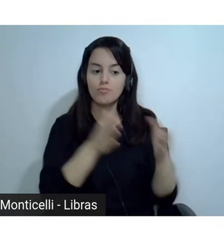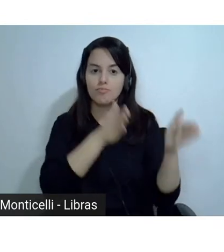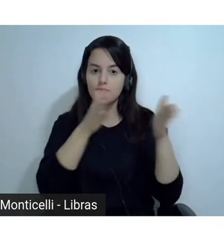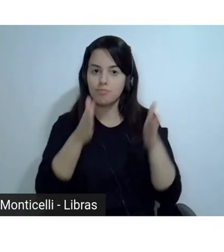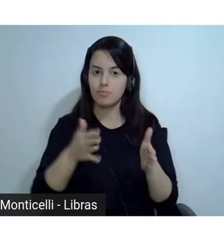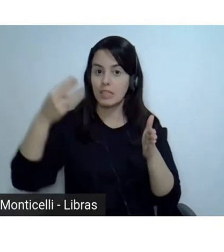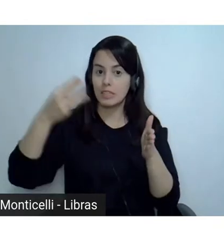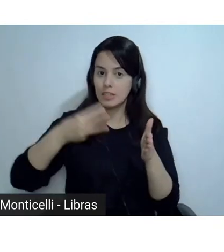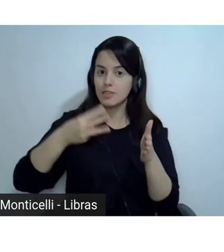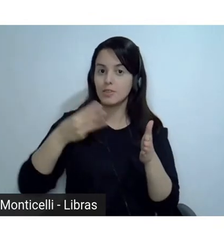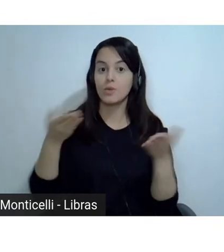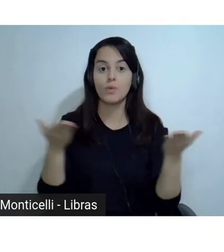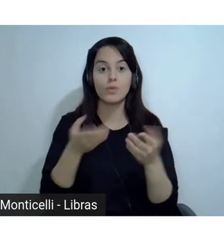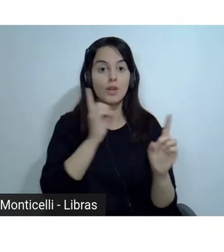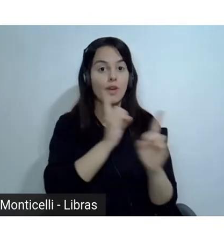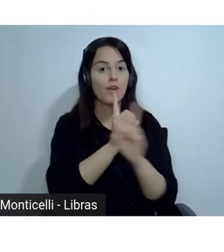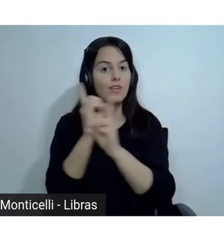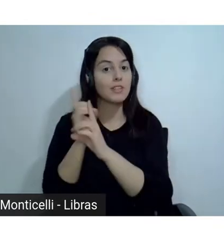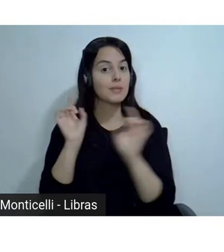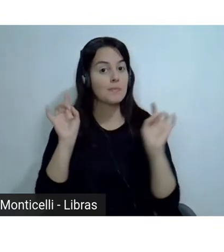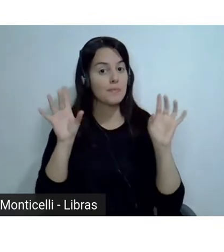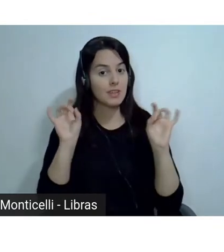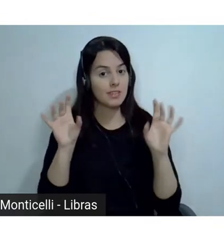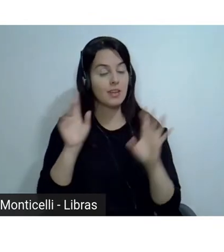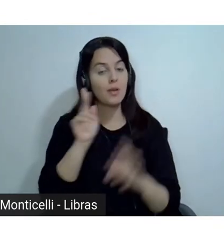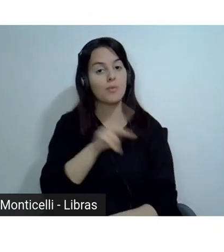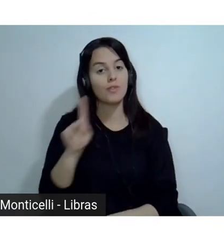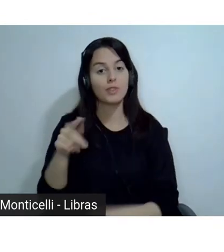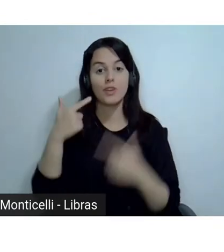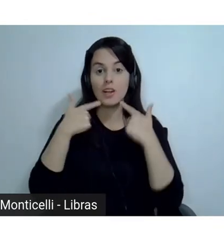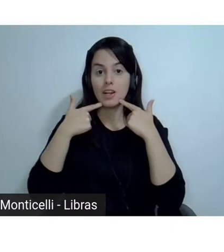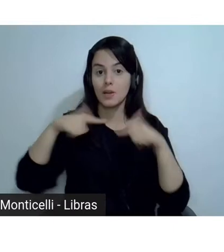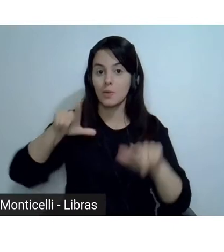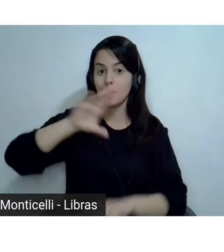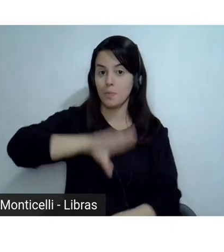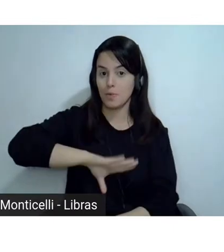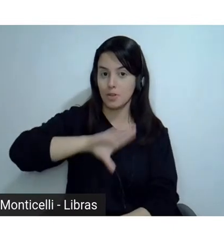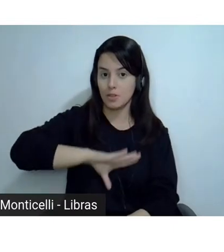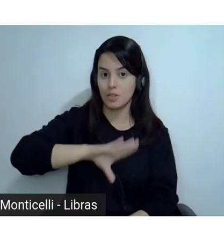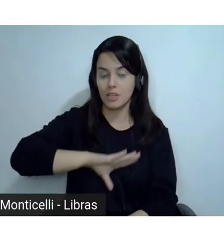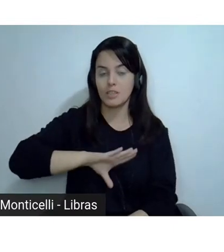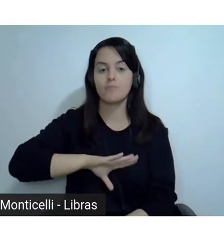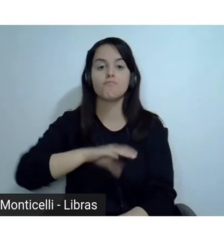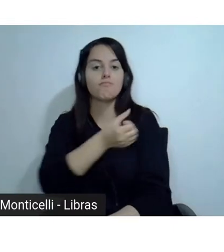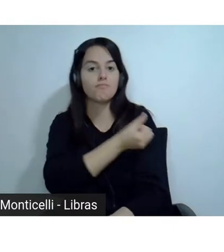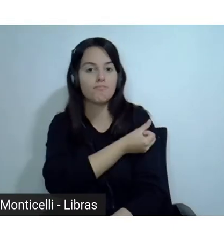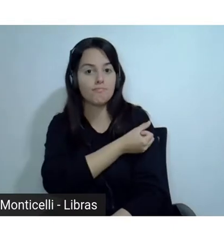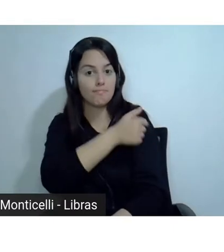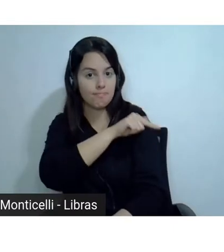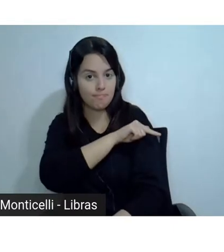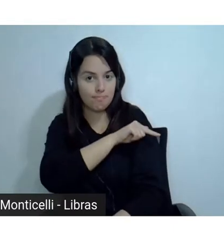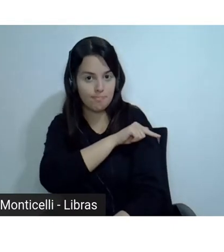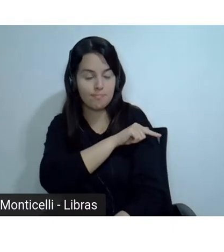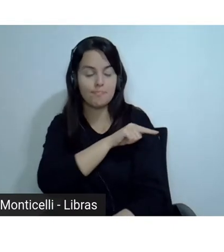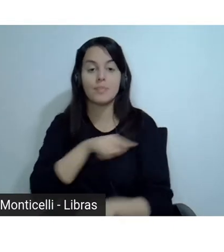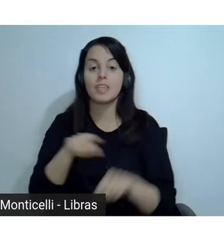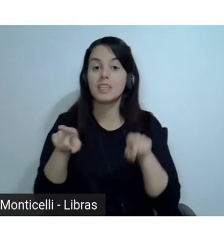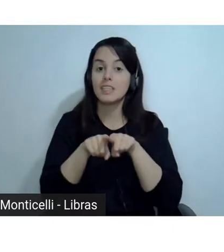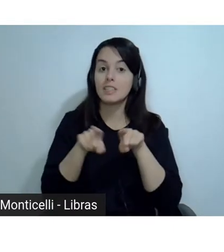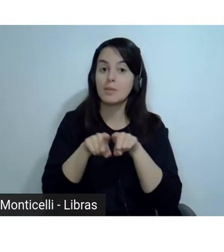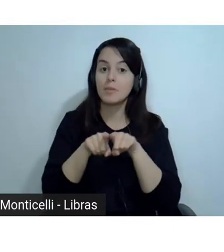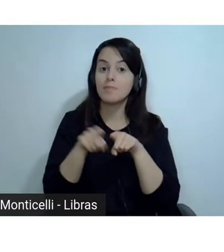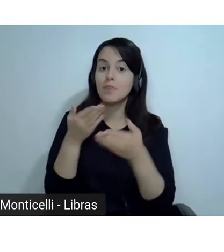especial com professores de língua portuguesa de 6º e 7º ano e os nossos queridíssimos formadores,